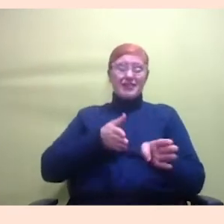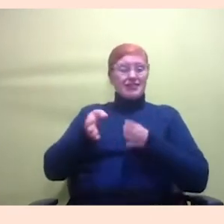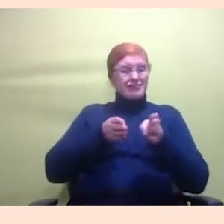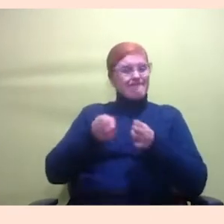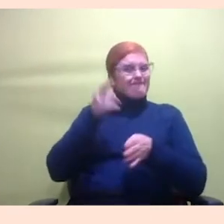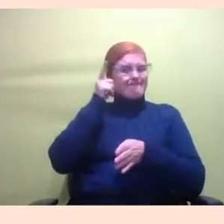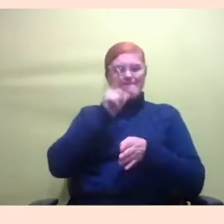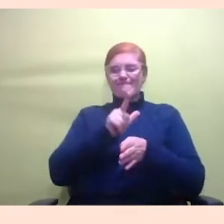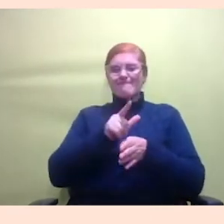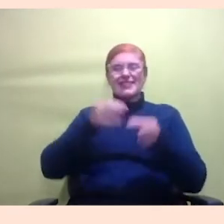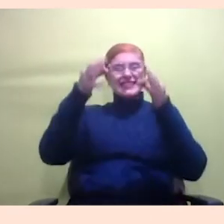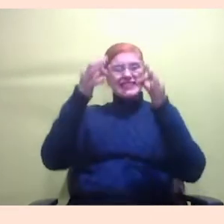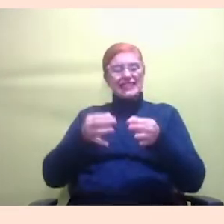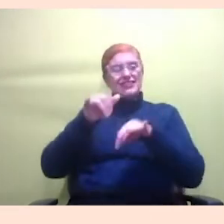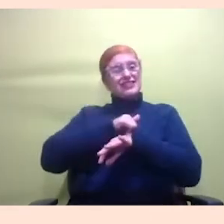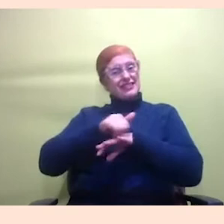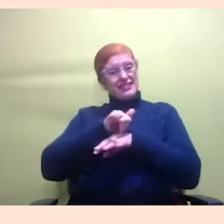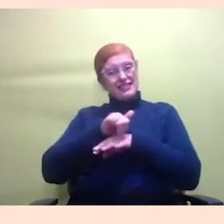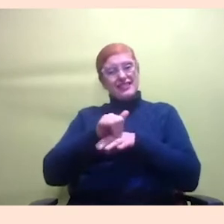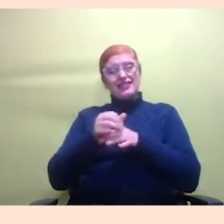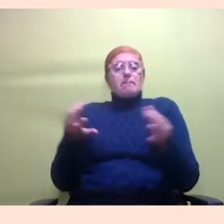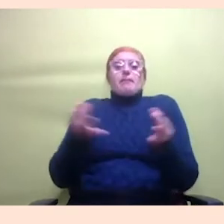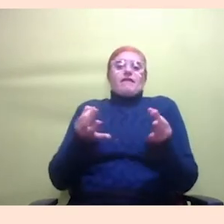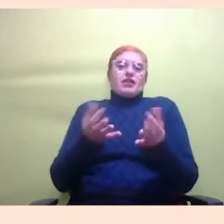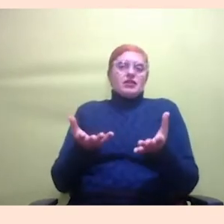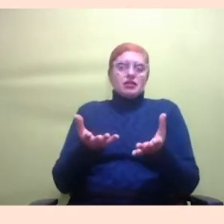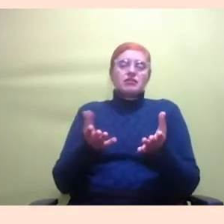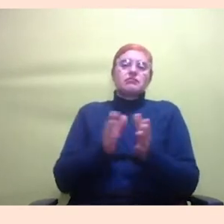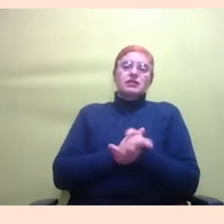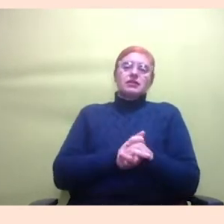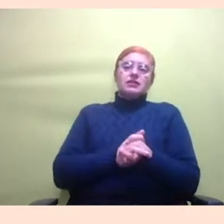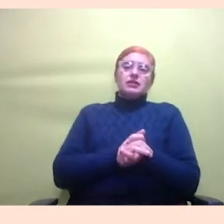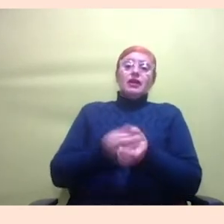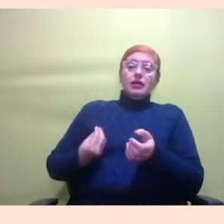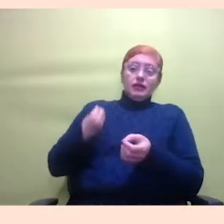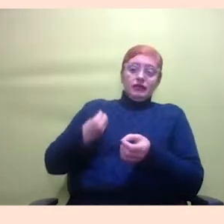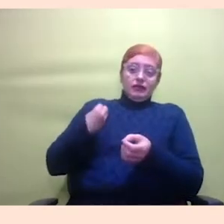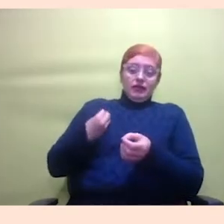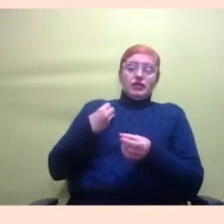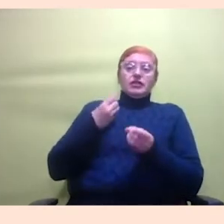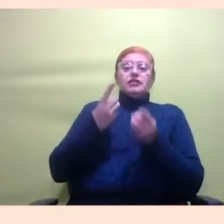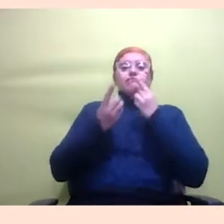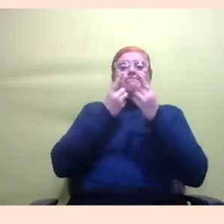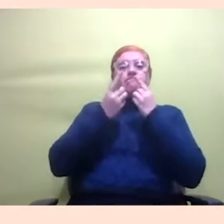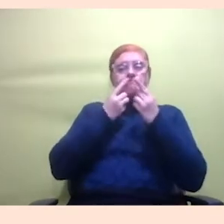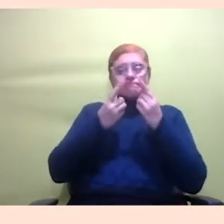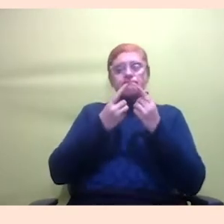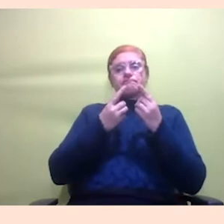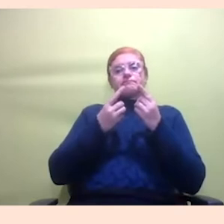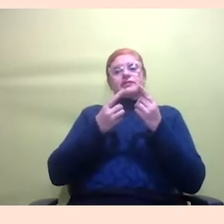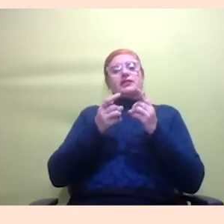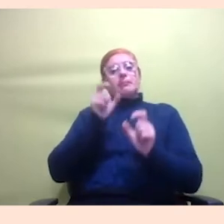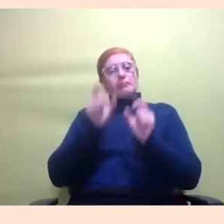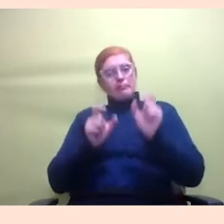quais são as estratégias que vamos fazer sobre as vivências e os diálogos entre as pessoas no Bíblio Preto a gente